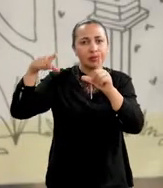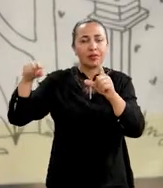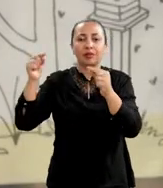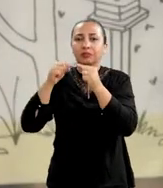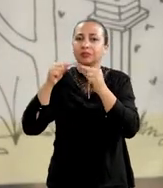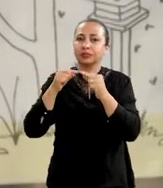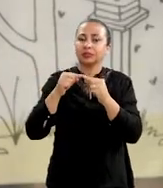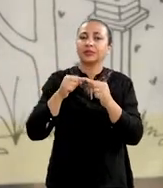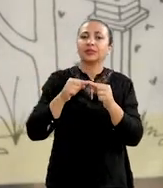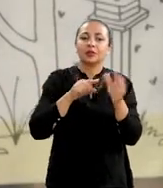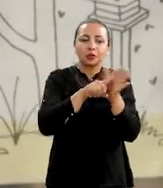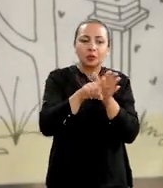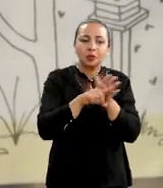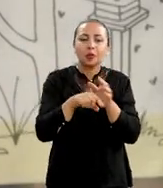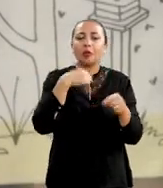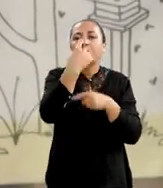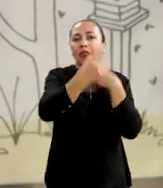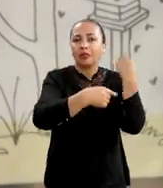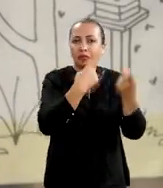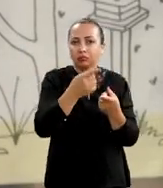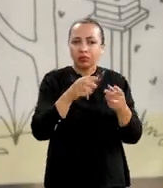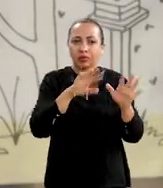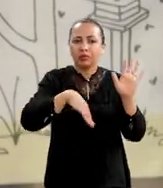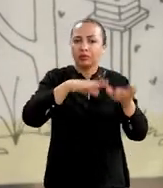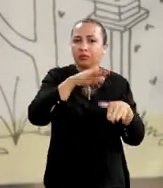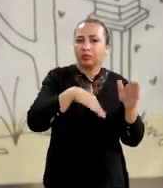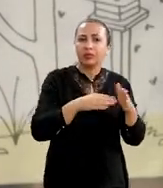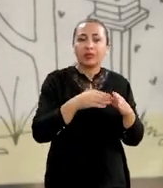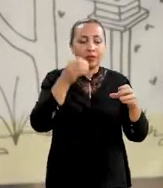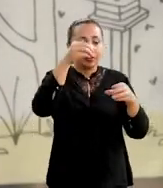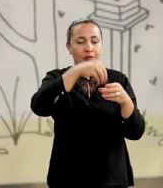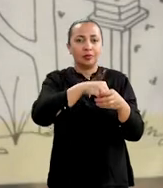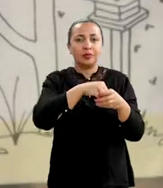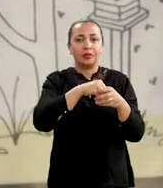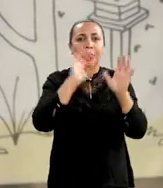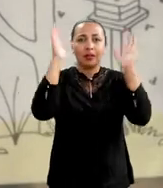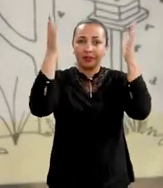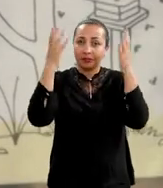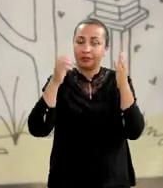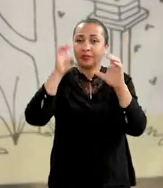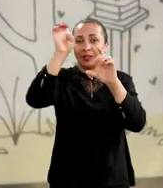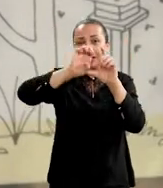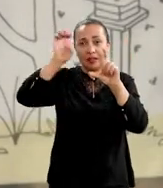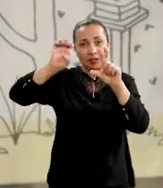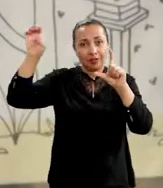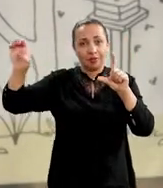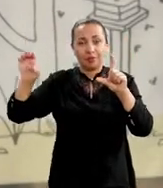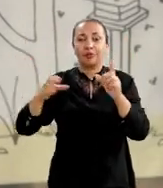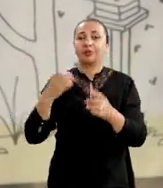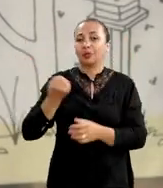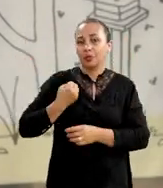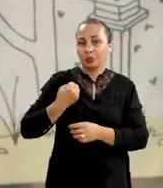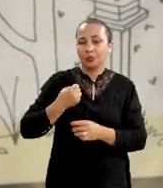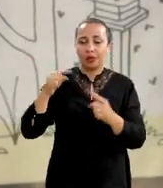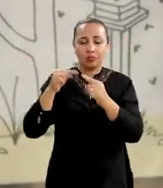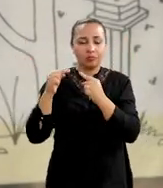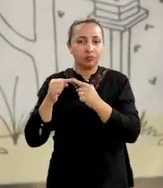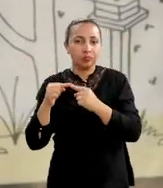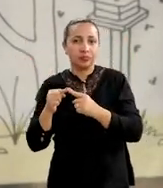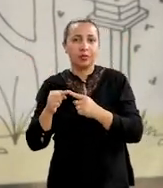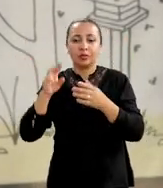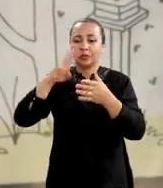coletas de dados e aplicações de questionário. Os próximos passos vão ser mais voltados para o interno, que é a análise estatística desses dados